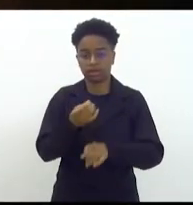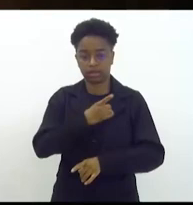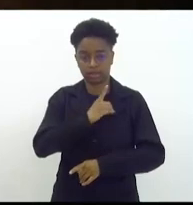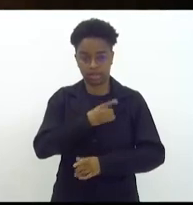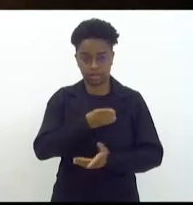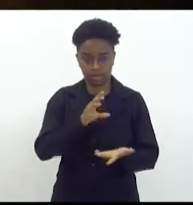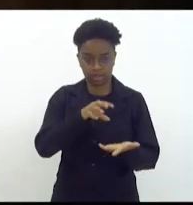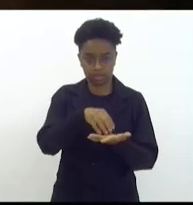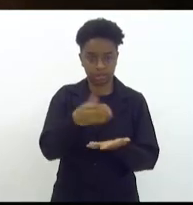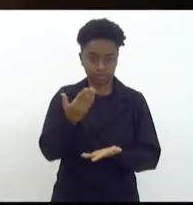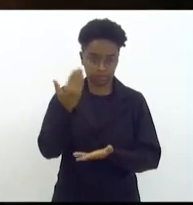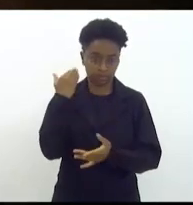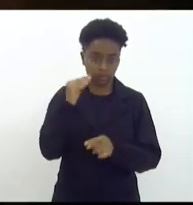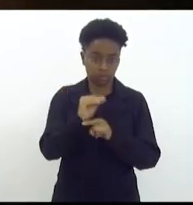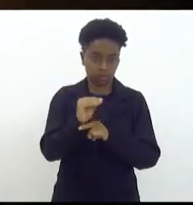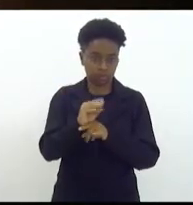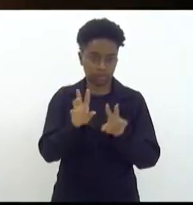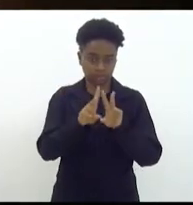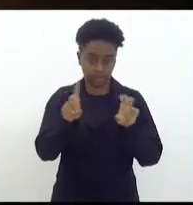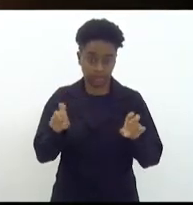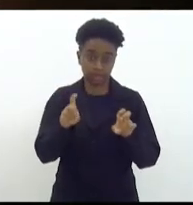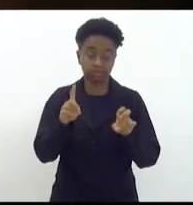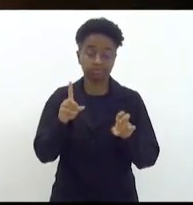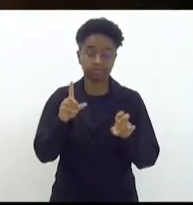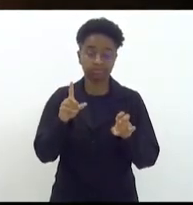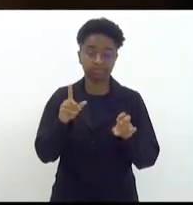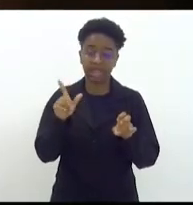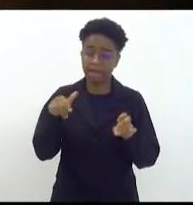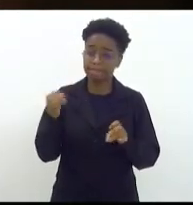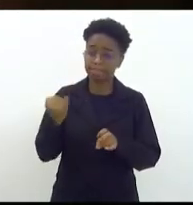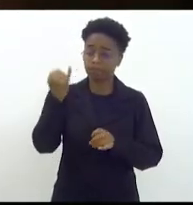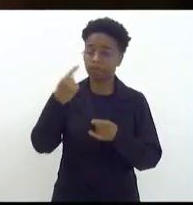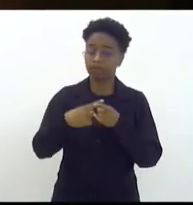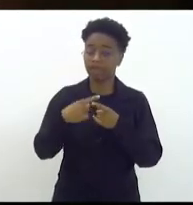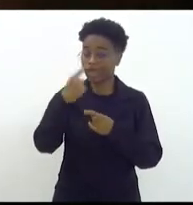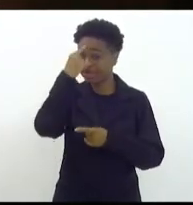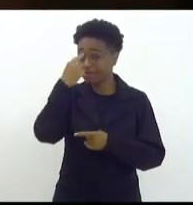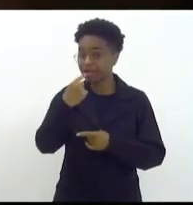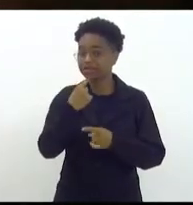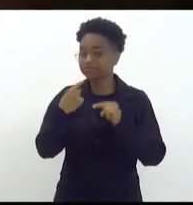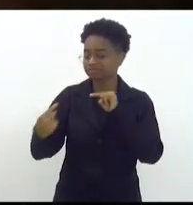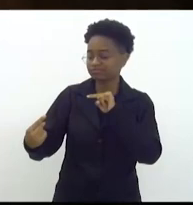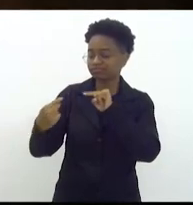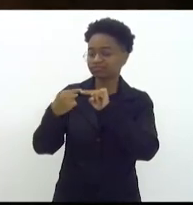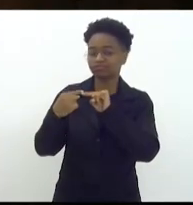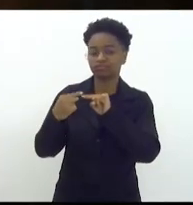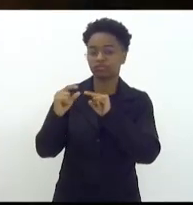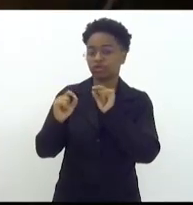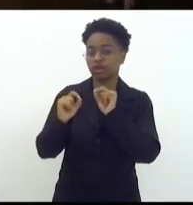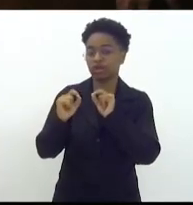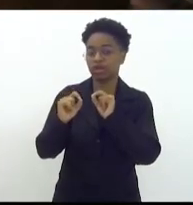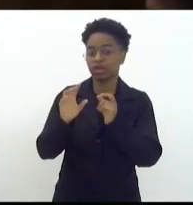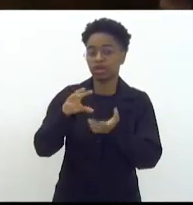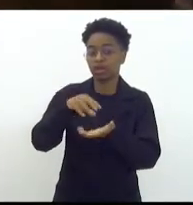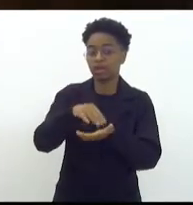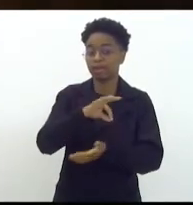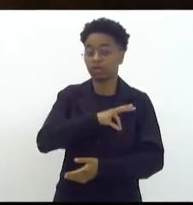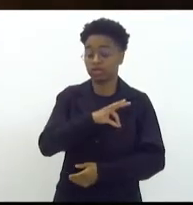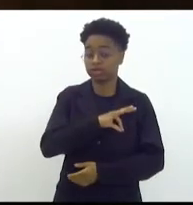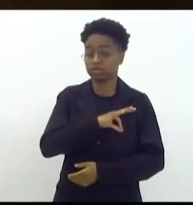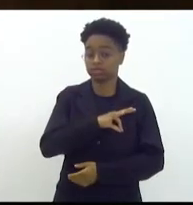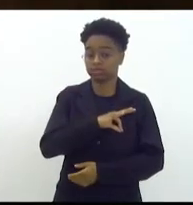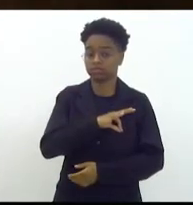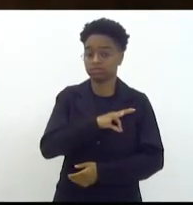cuidava disso, na época, foi um fator... Porque essas imagens estavam diretamente ligadas ao setor da polícia, que